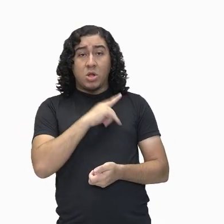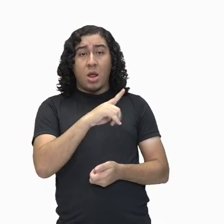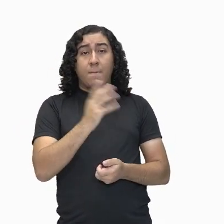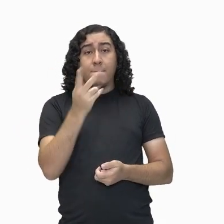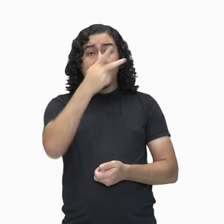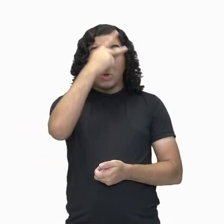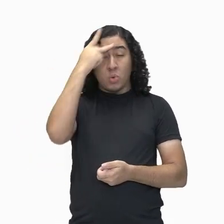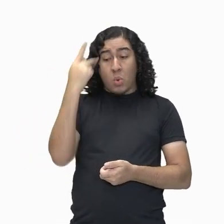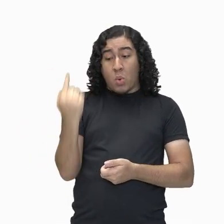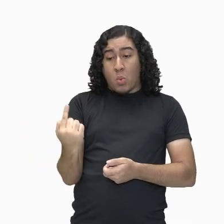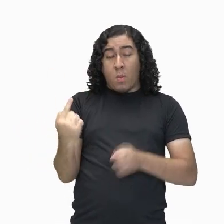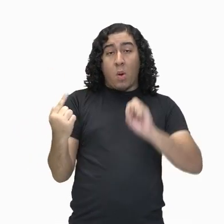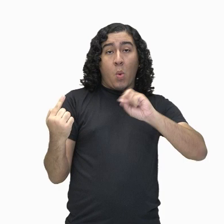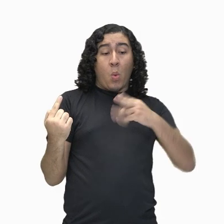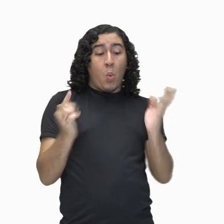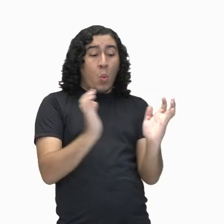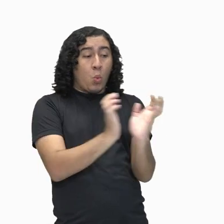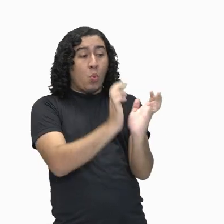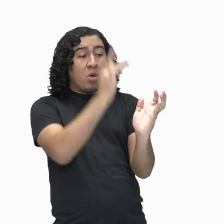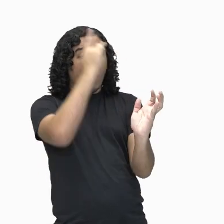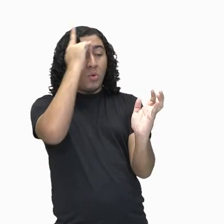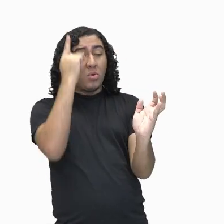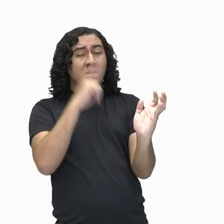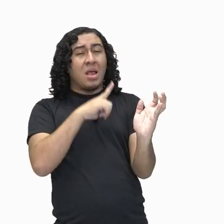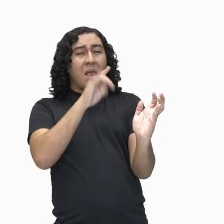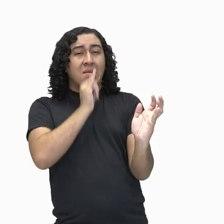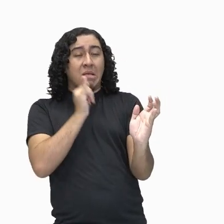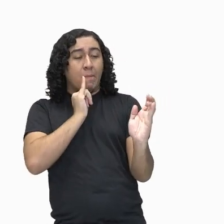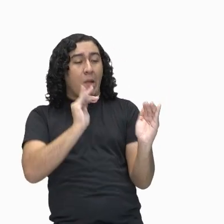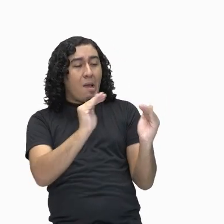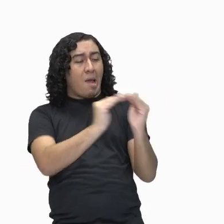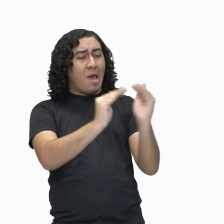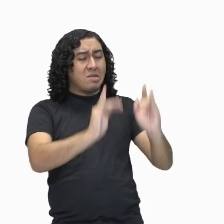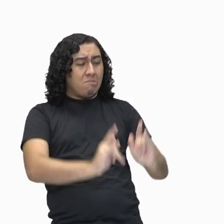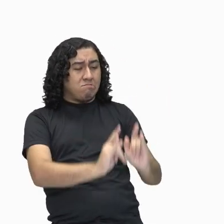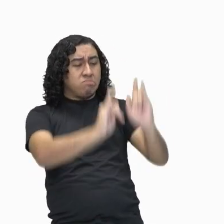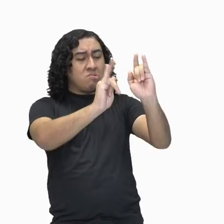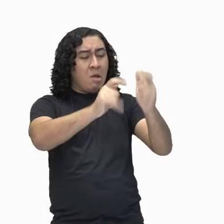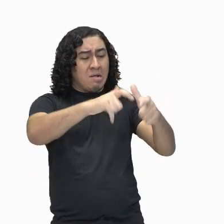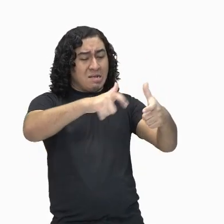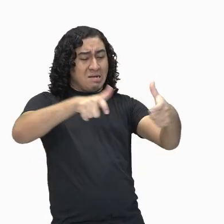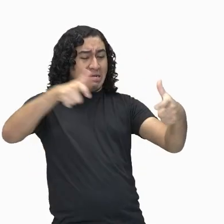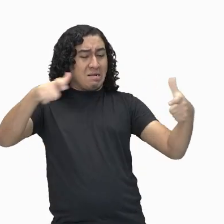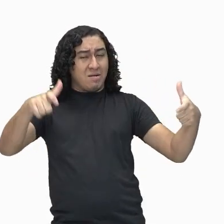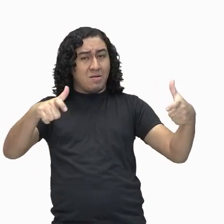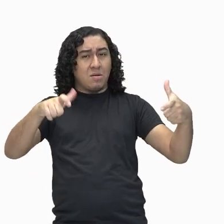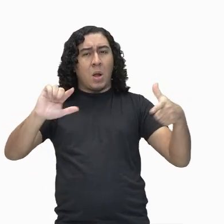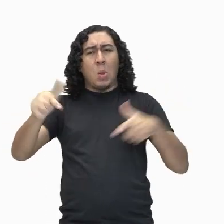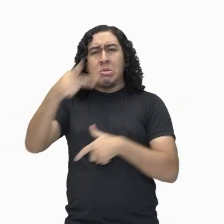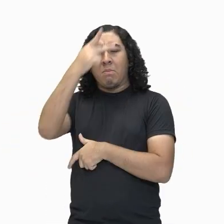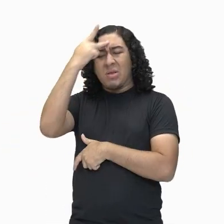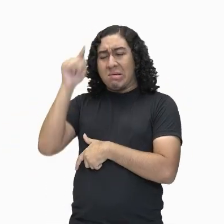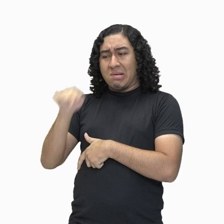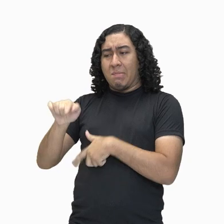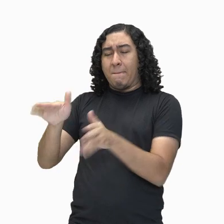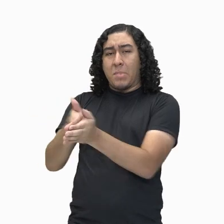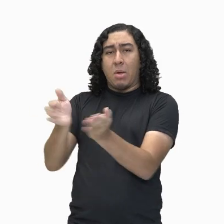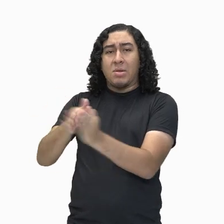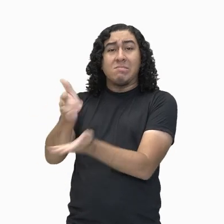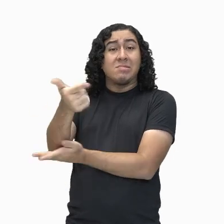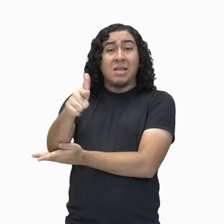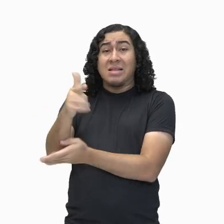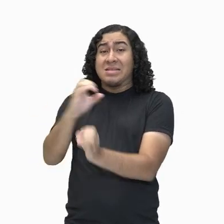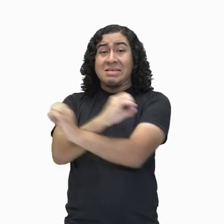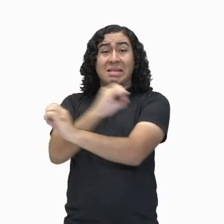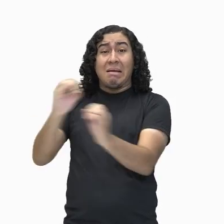pessoas tem, assim, digamos assim, uma casa bem grande, bem bonita, e outras pessoas não têm, tem